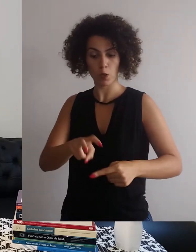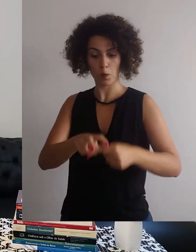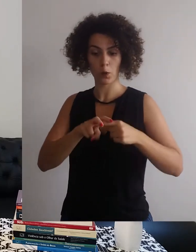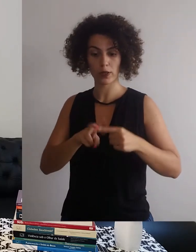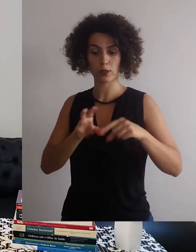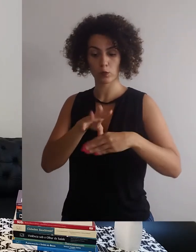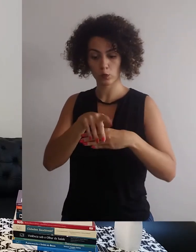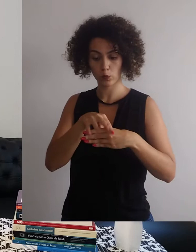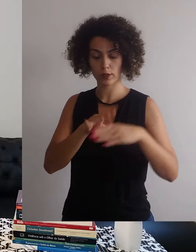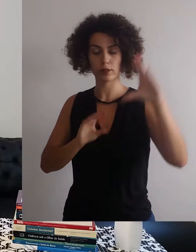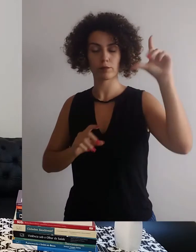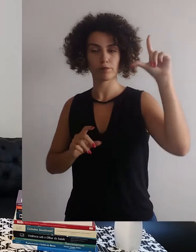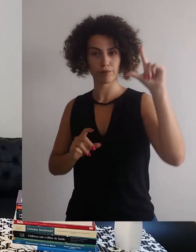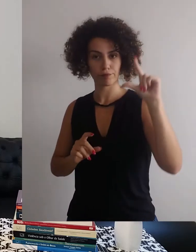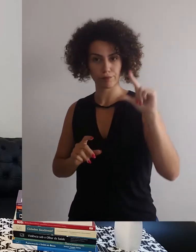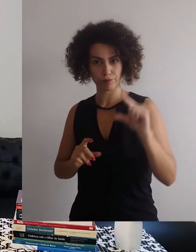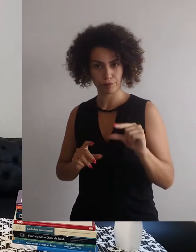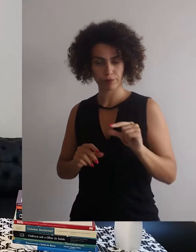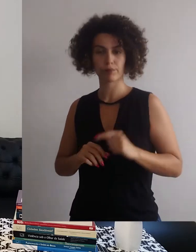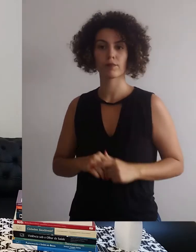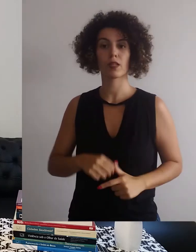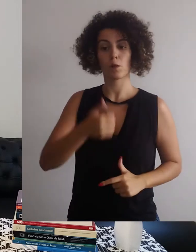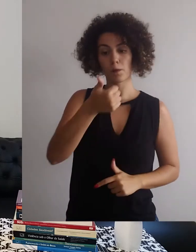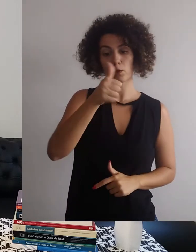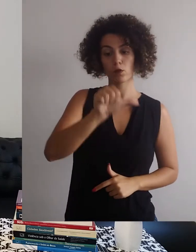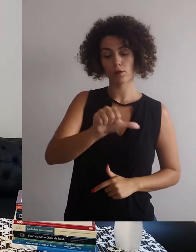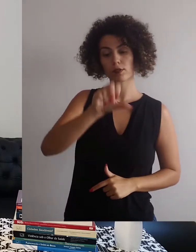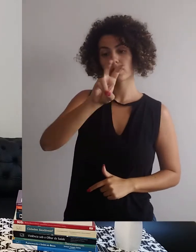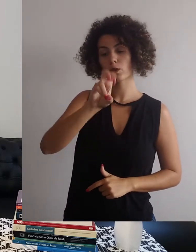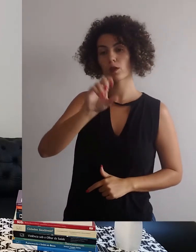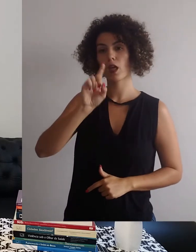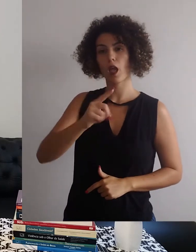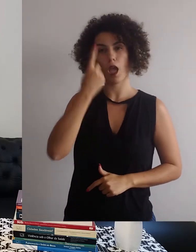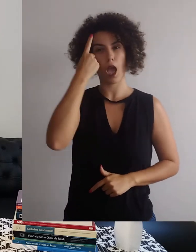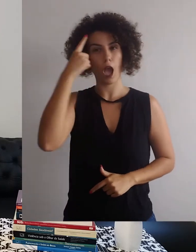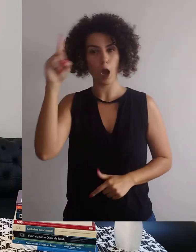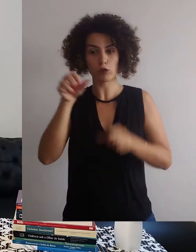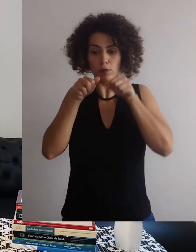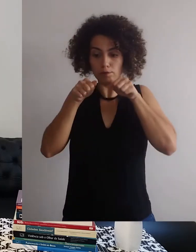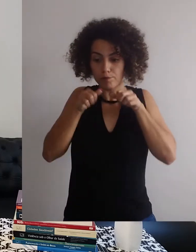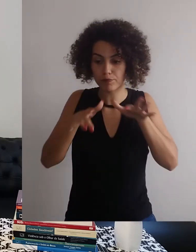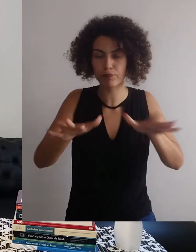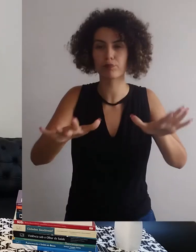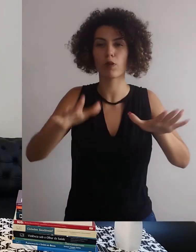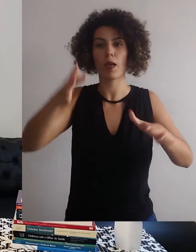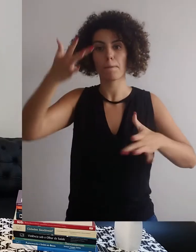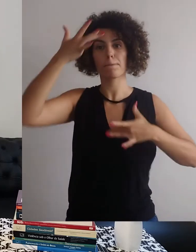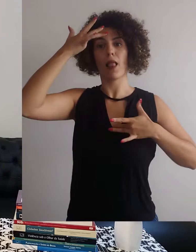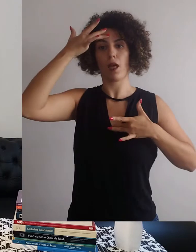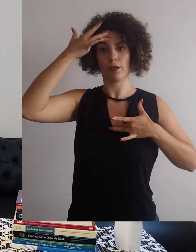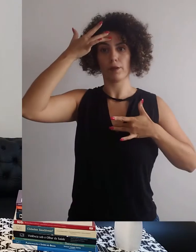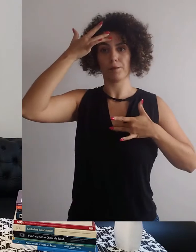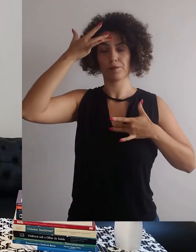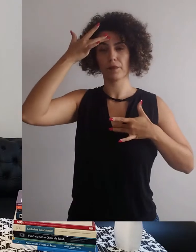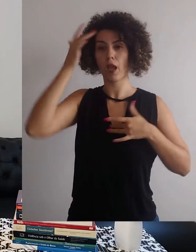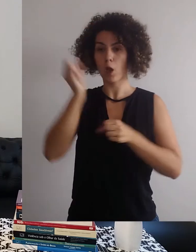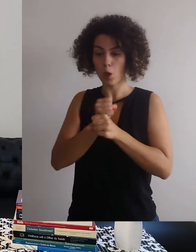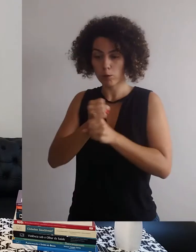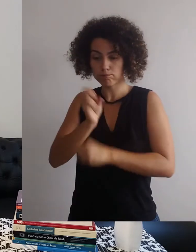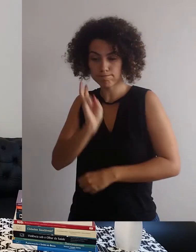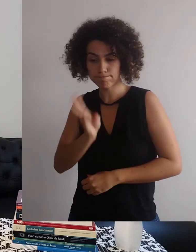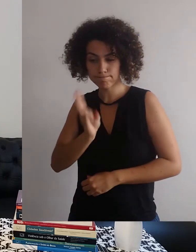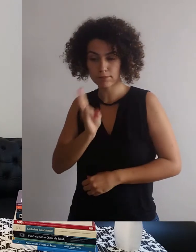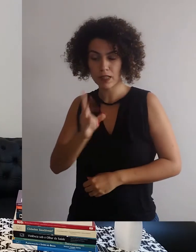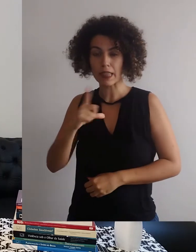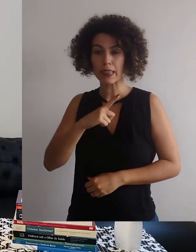diminuindo. Tanto que em 1950, nós temos a última epidemia significativa de malária. Nessa mesma década, há um